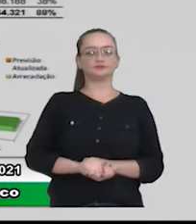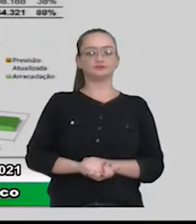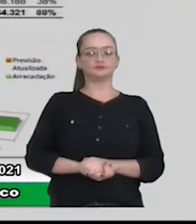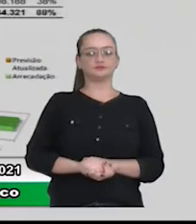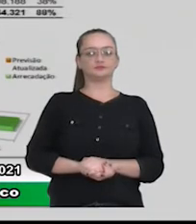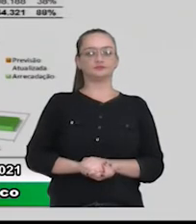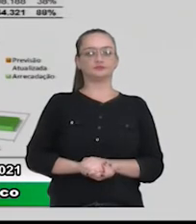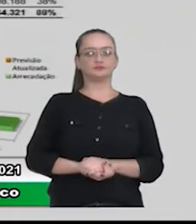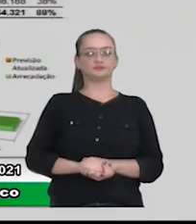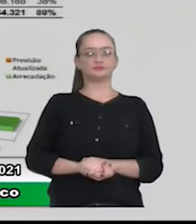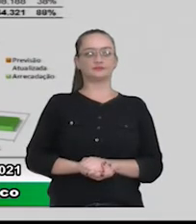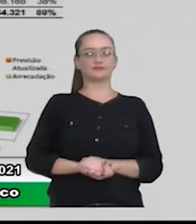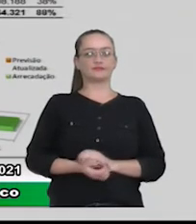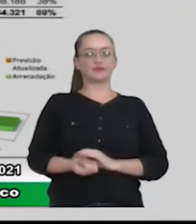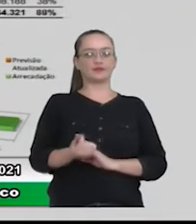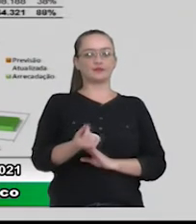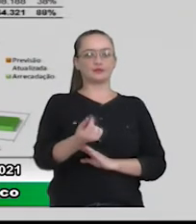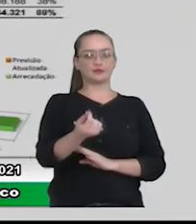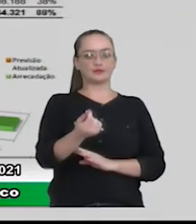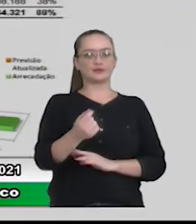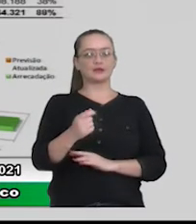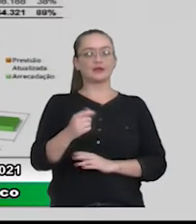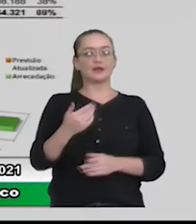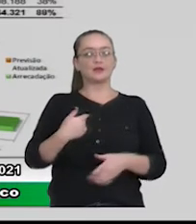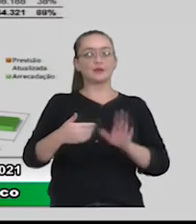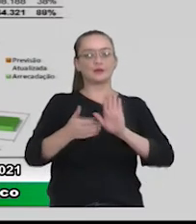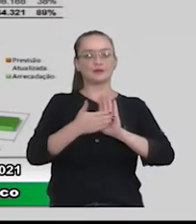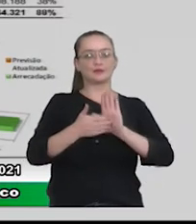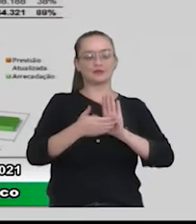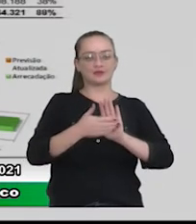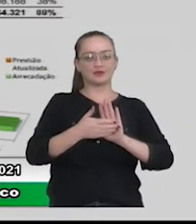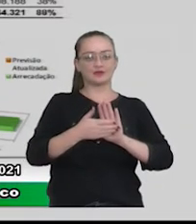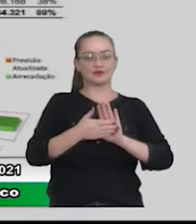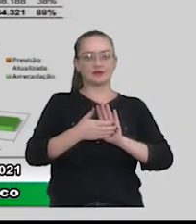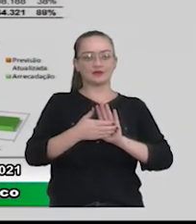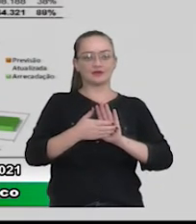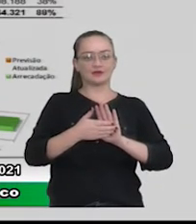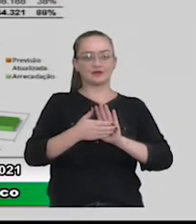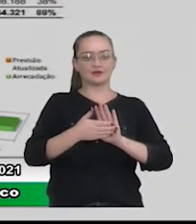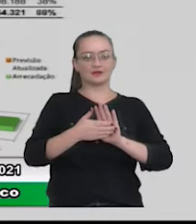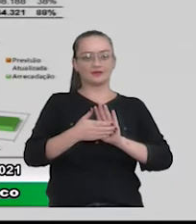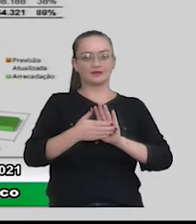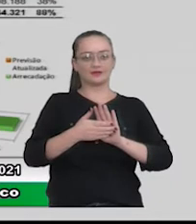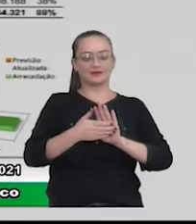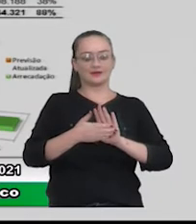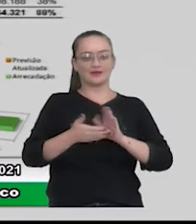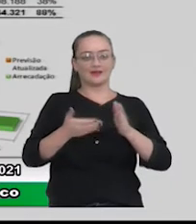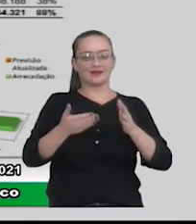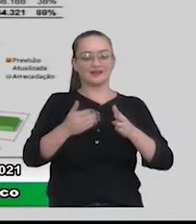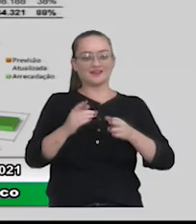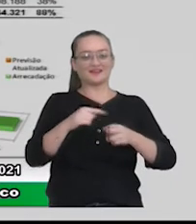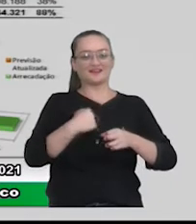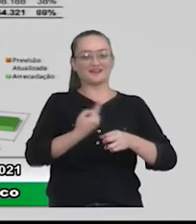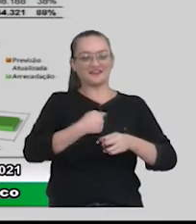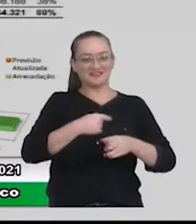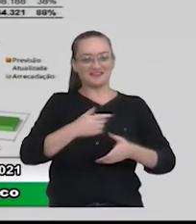A receita prevista era 3B132.071.065. E a gente arrecadou